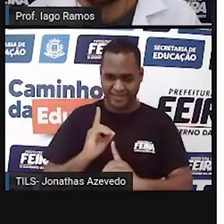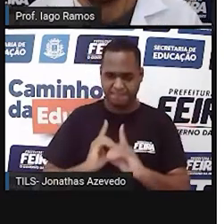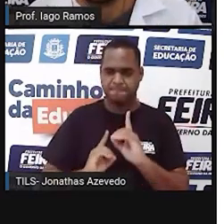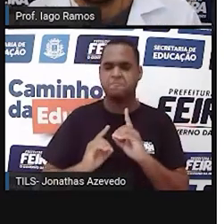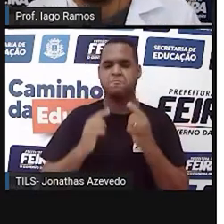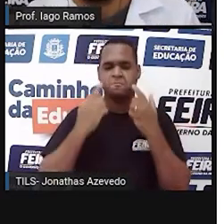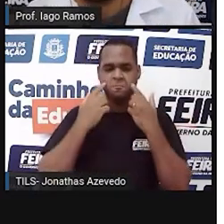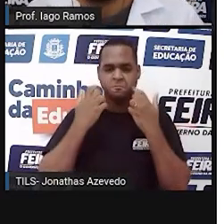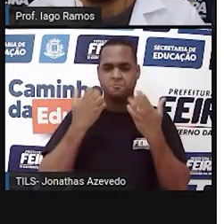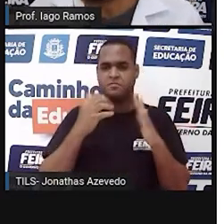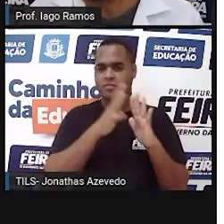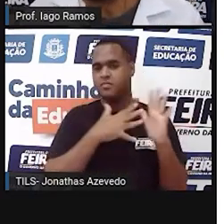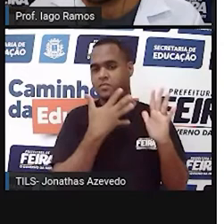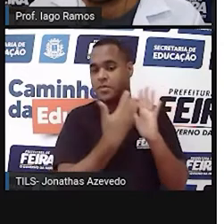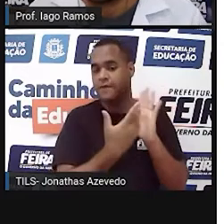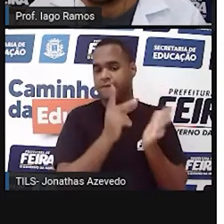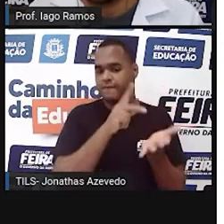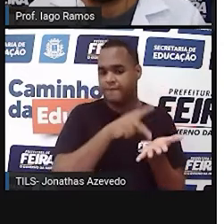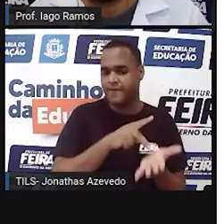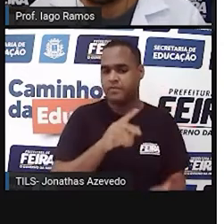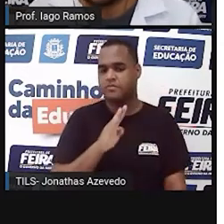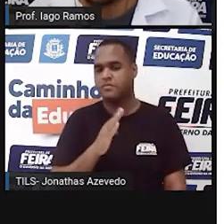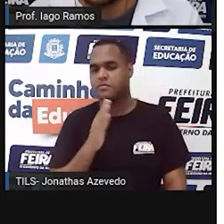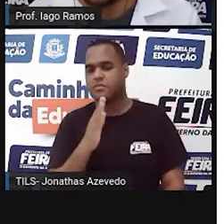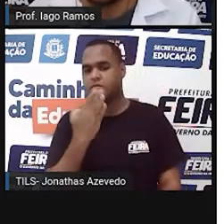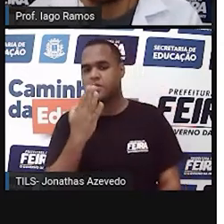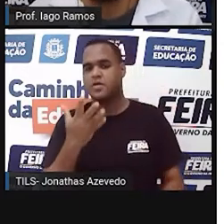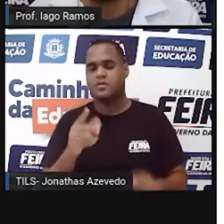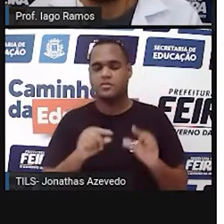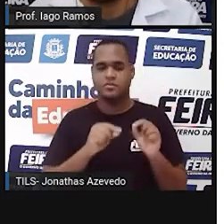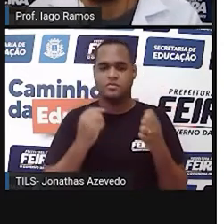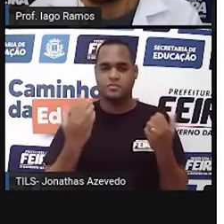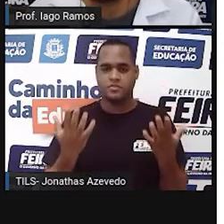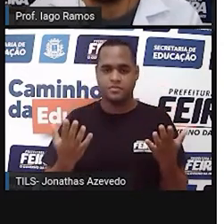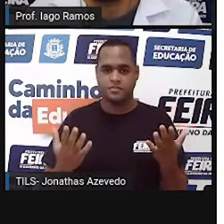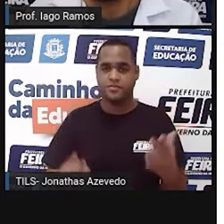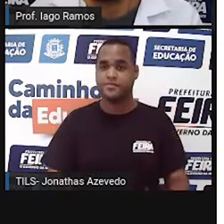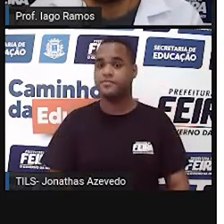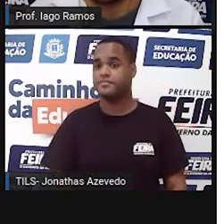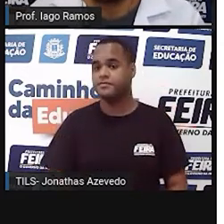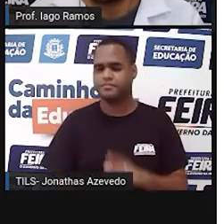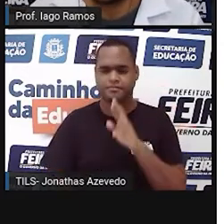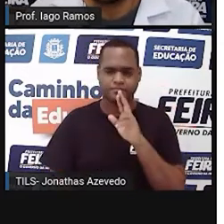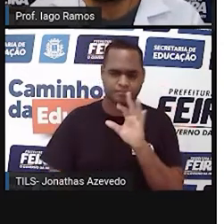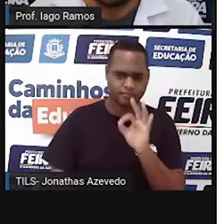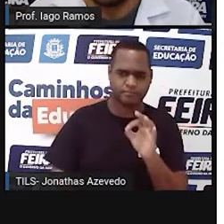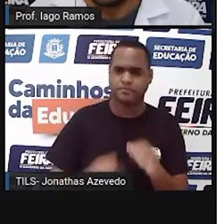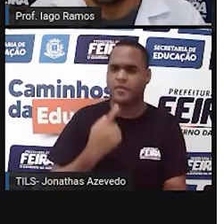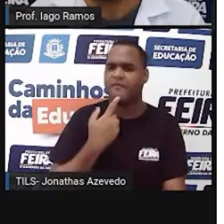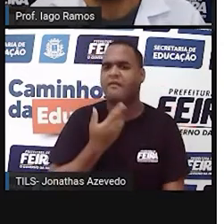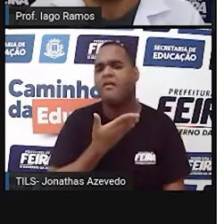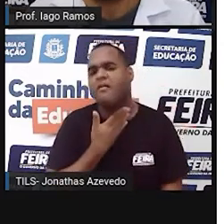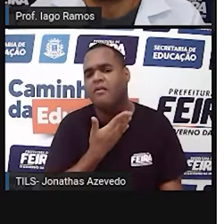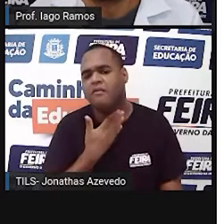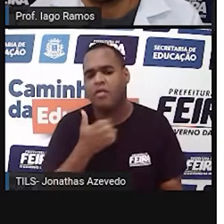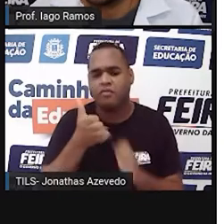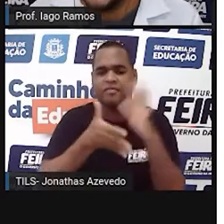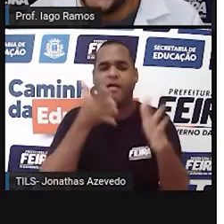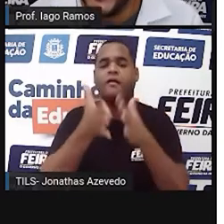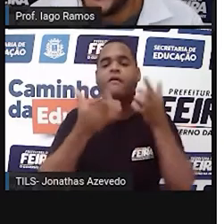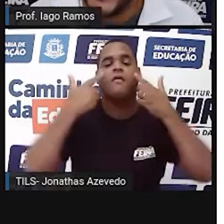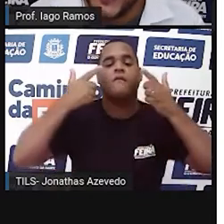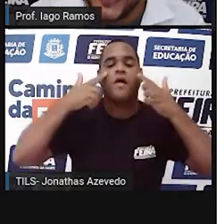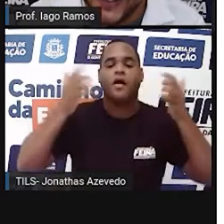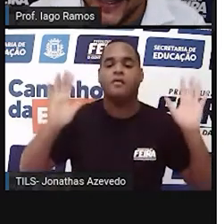tabela aí. Verdadeiro ou falso? Qual é a sua resposta? Fala alto aí para todo mundo que estiver em casa te